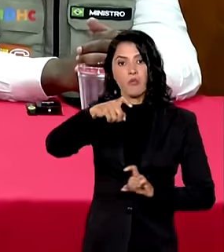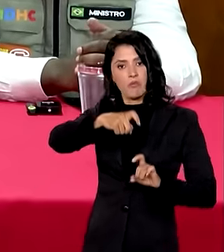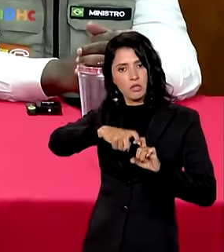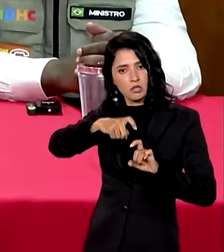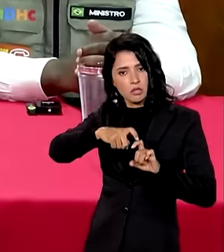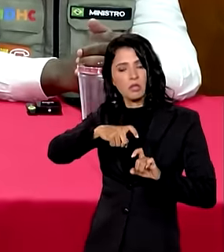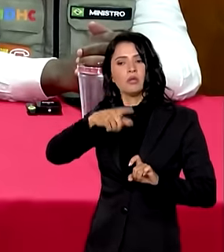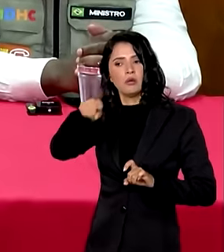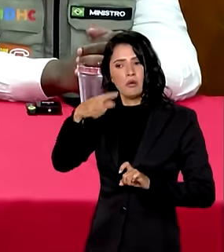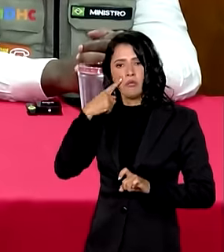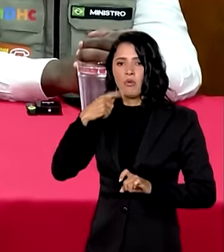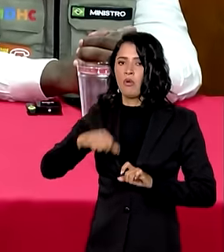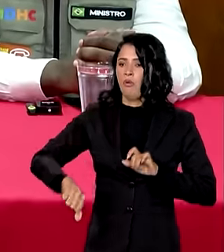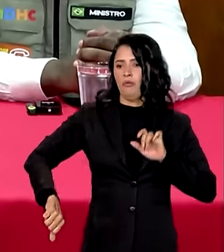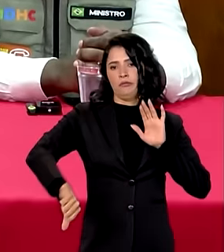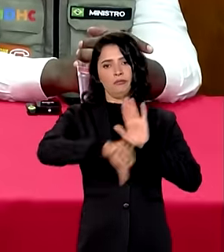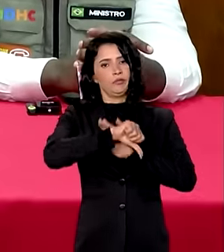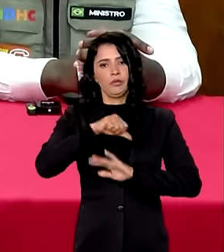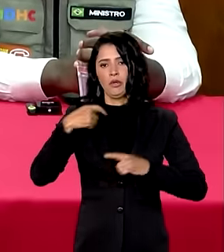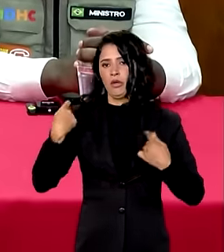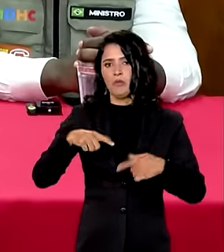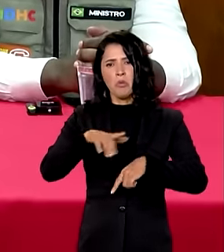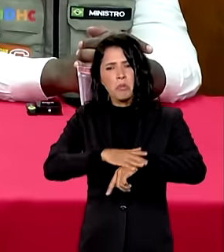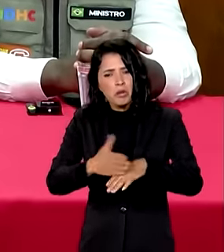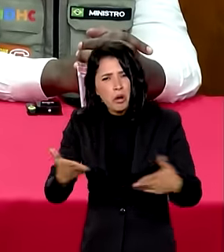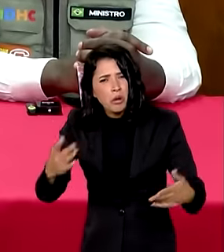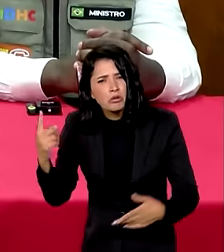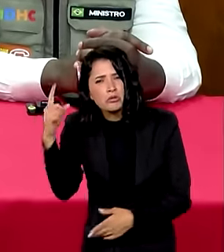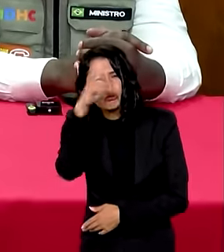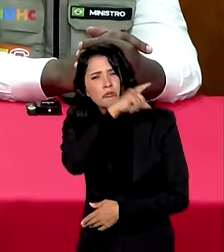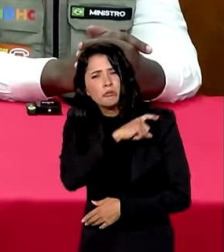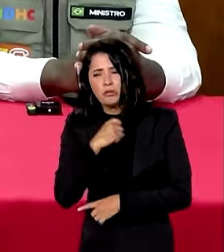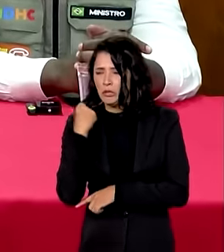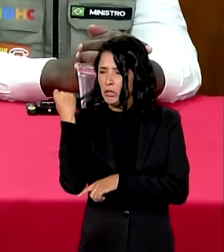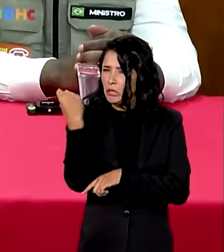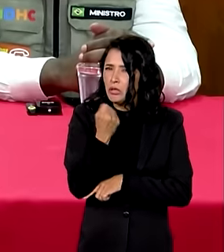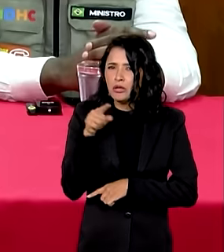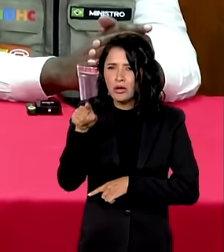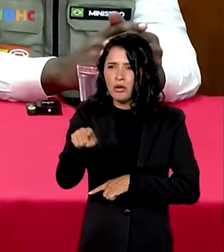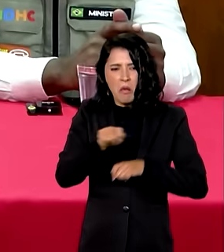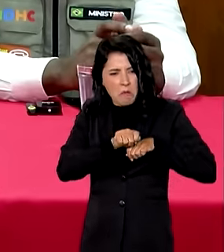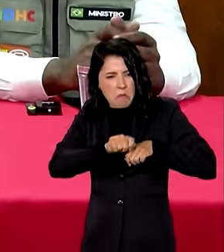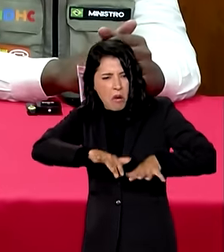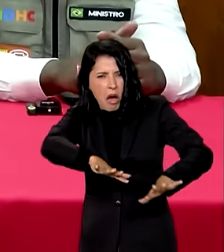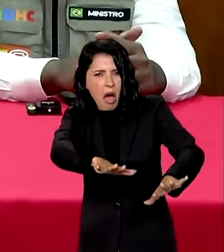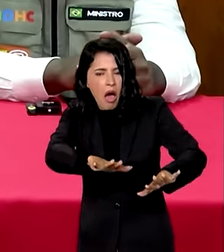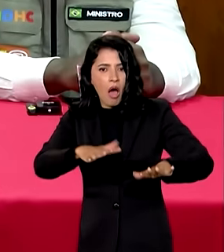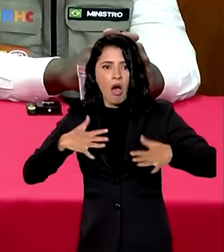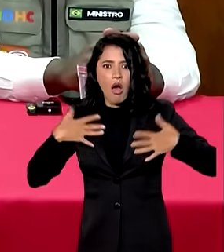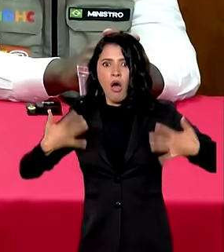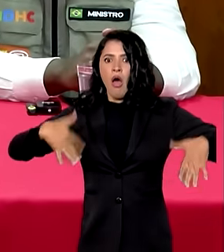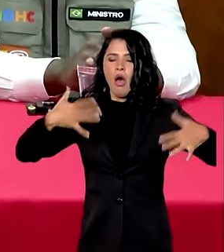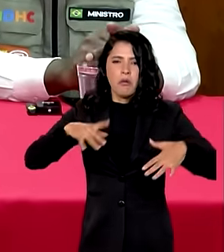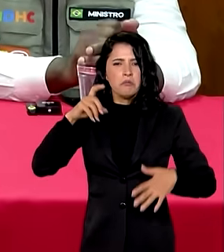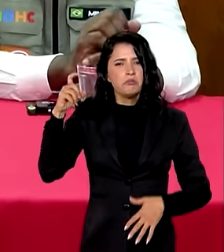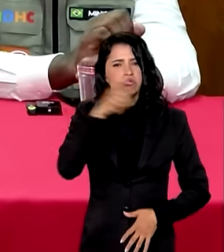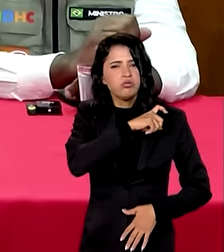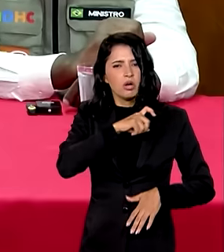agindo de forma criminosa durante o estado de calamidade, disseminando o pânico, a mentira e a desinformação.